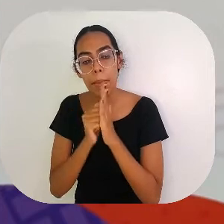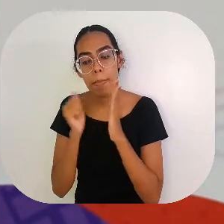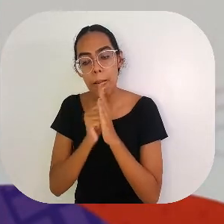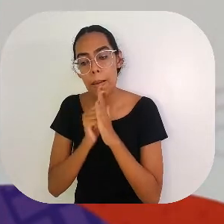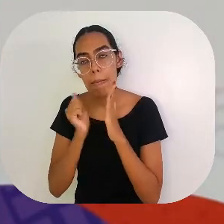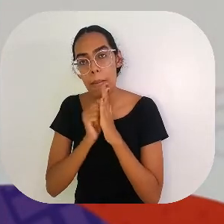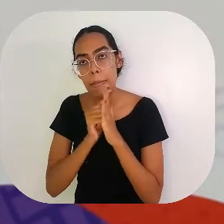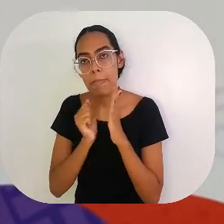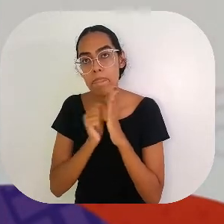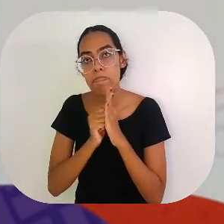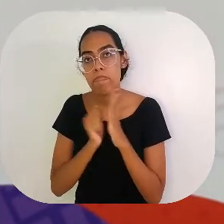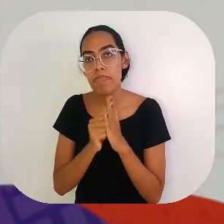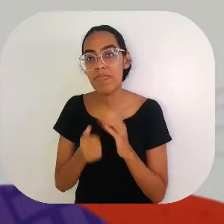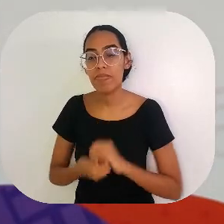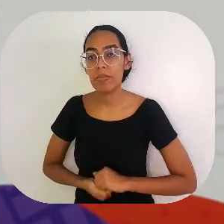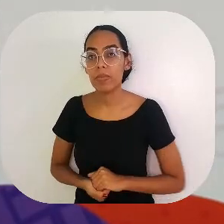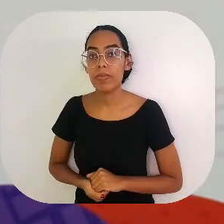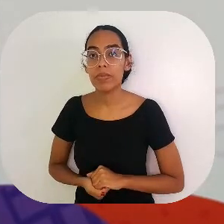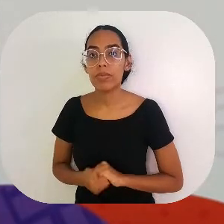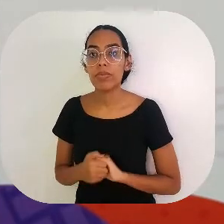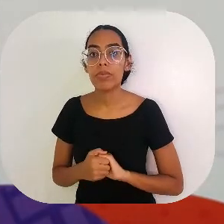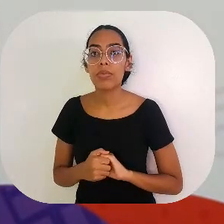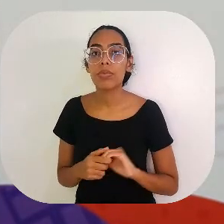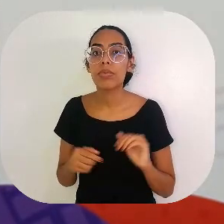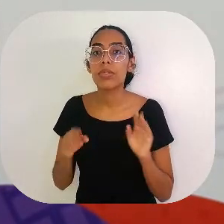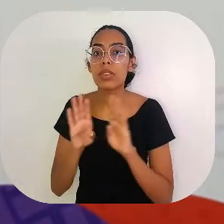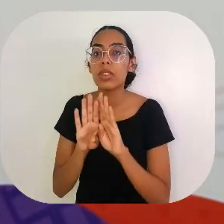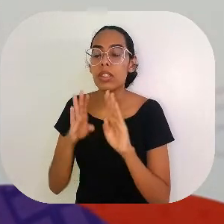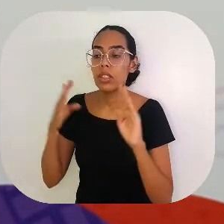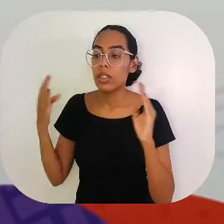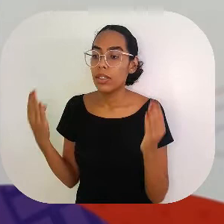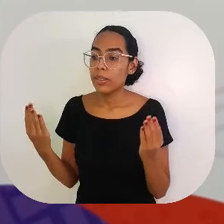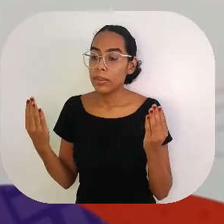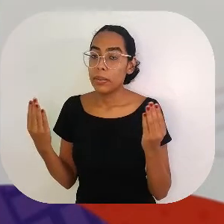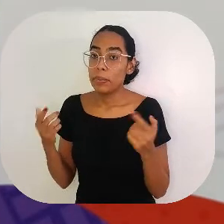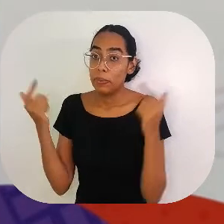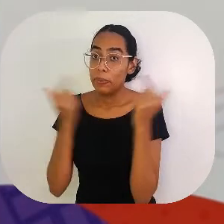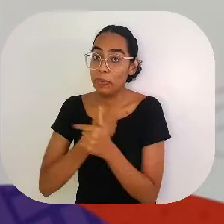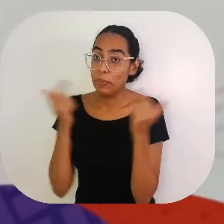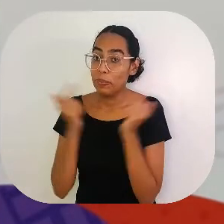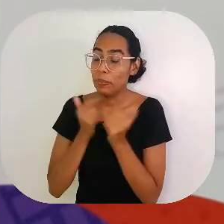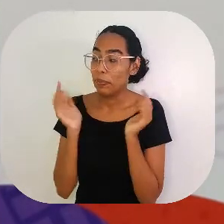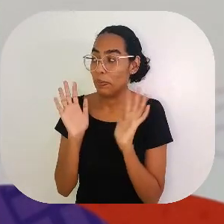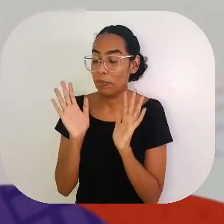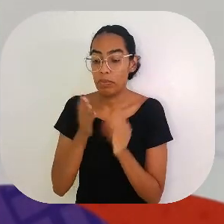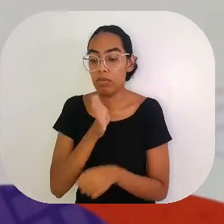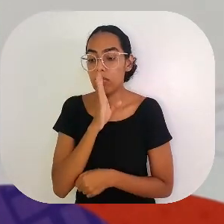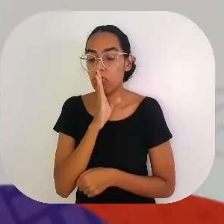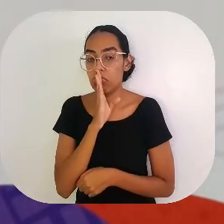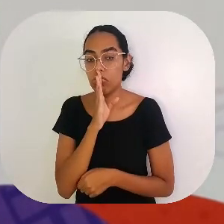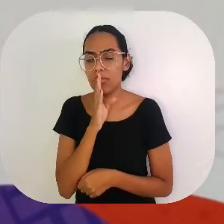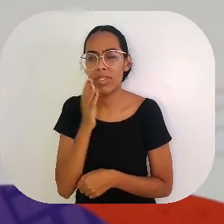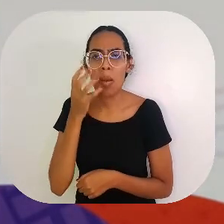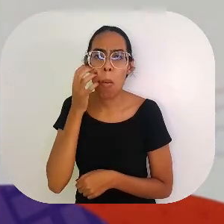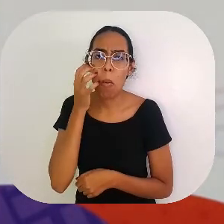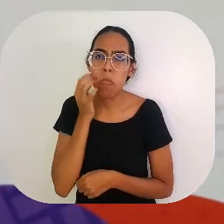Seu padre! Seu padre! Quando o padre abriu a porta, já quis rir, né? Olhando pra cara dele. Todo